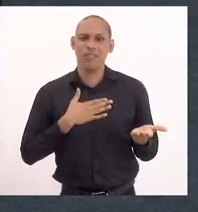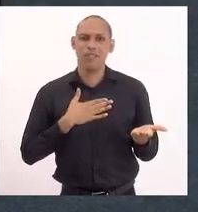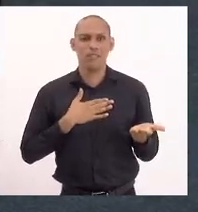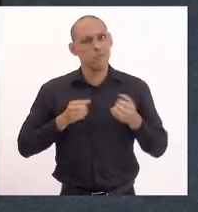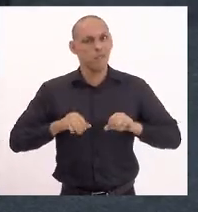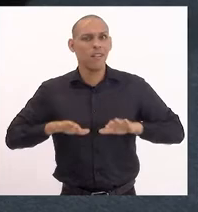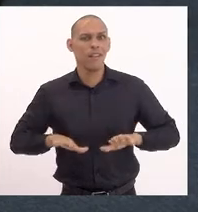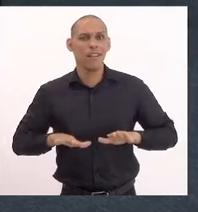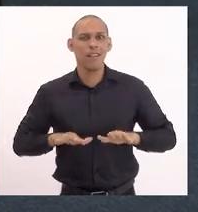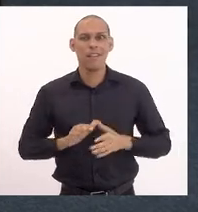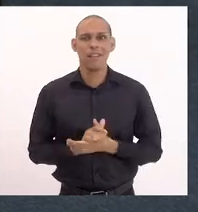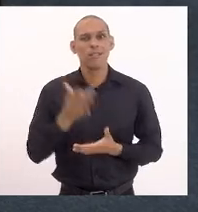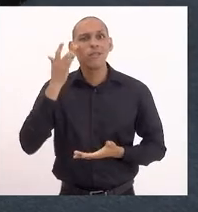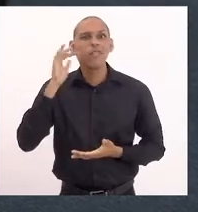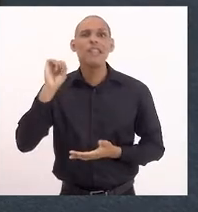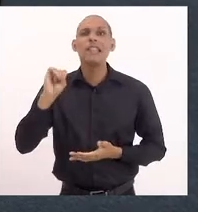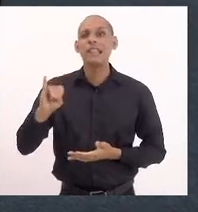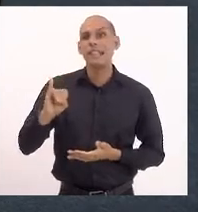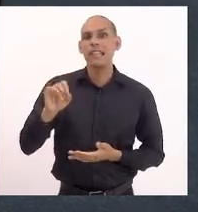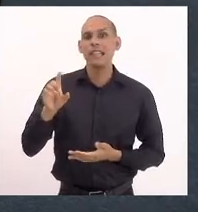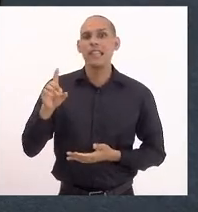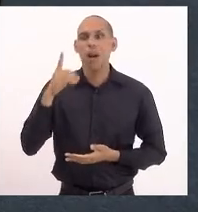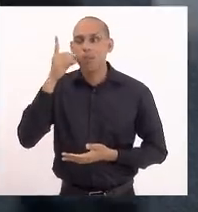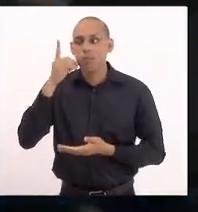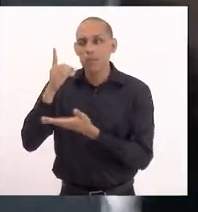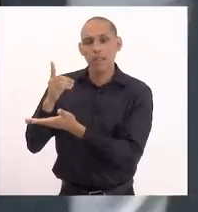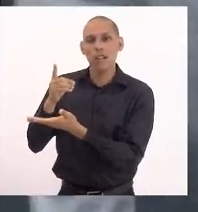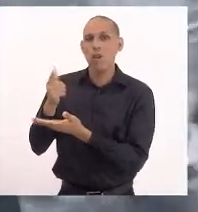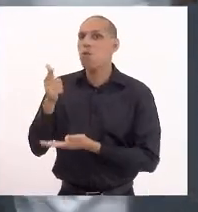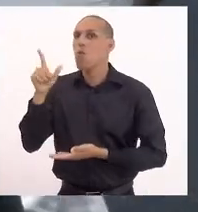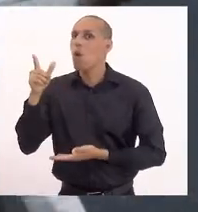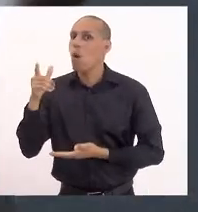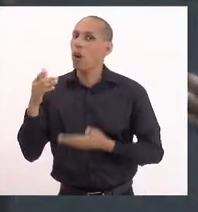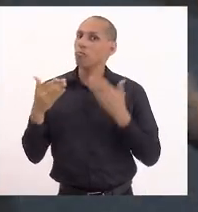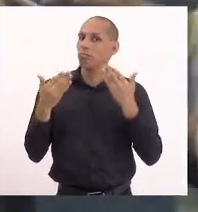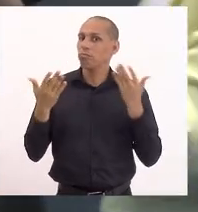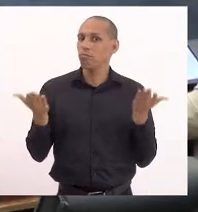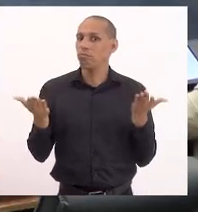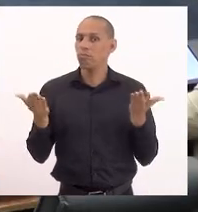prevaleceu. Não sei se a deputada Dani teve outra. A minha foi essa.